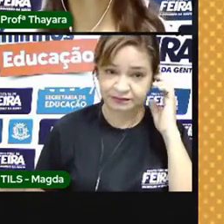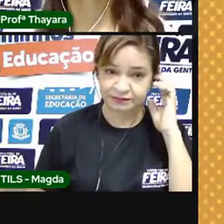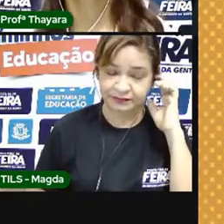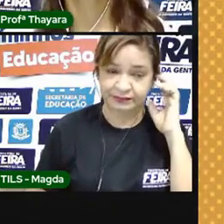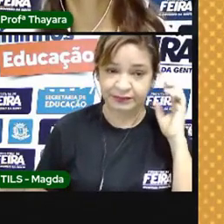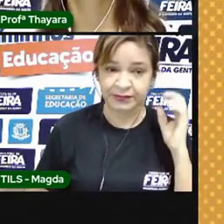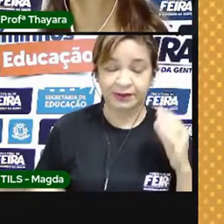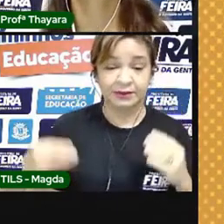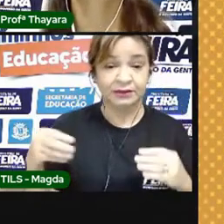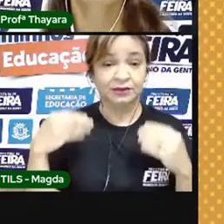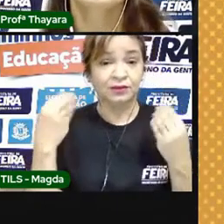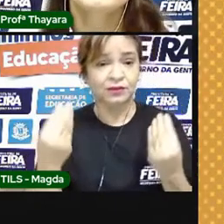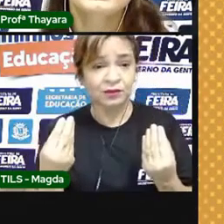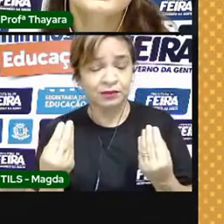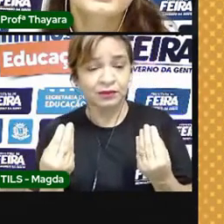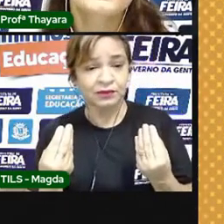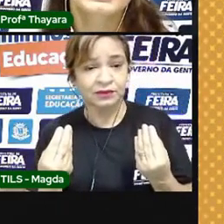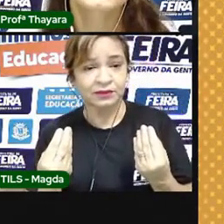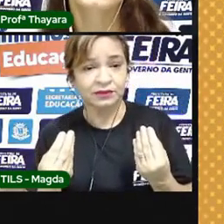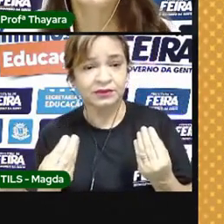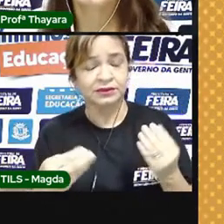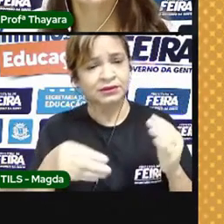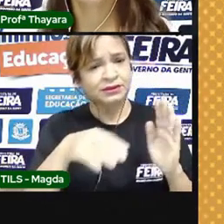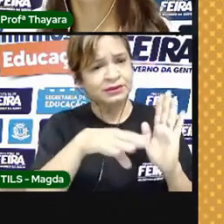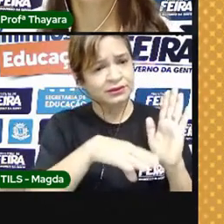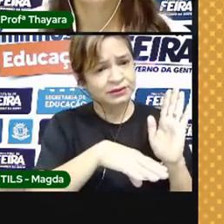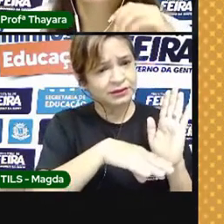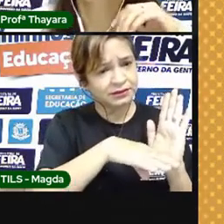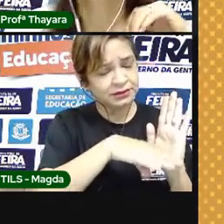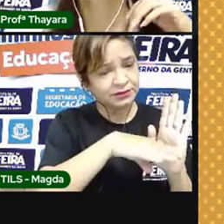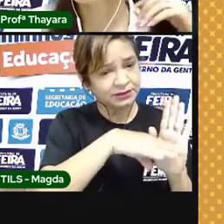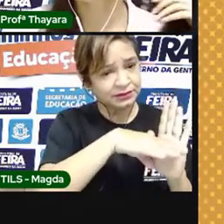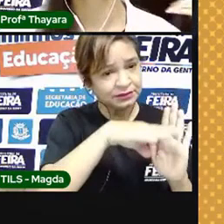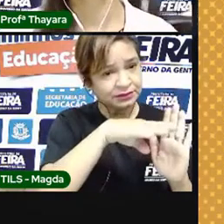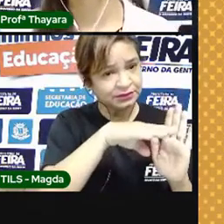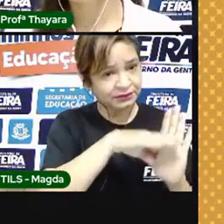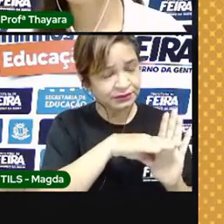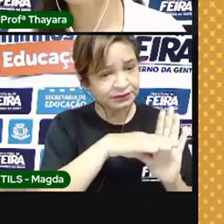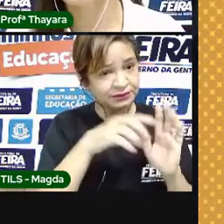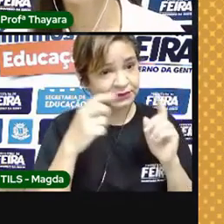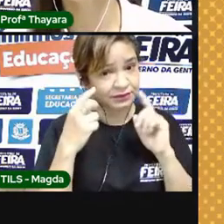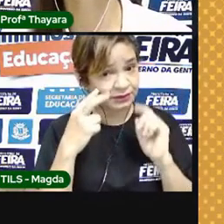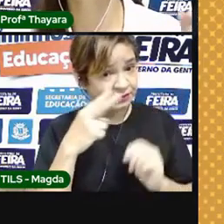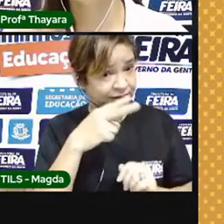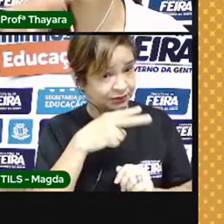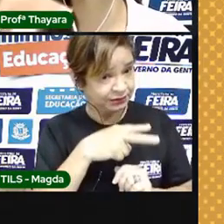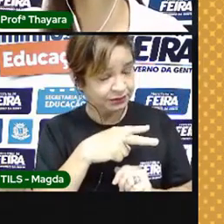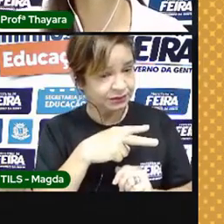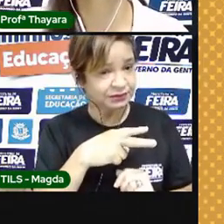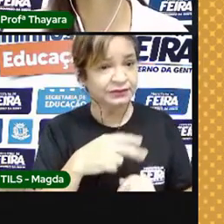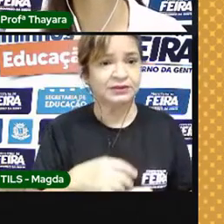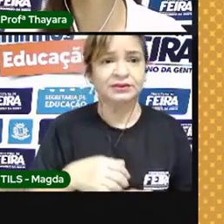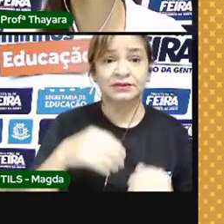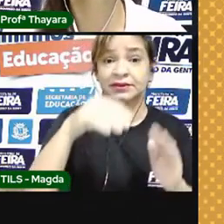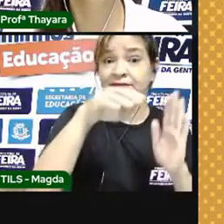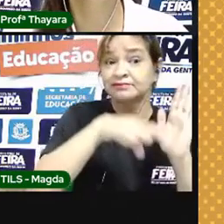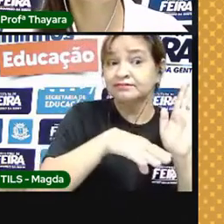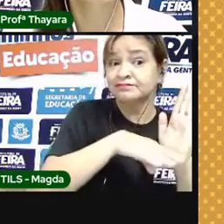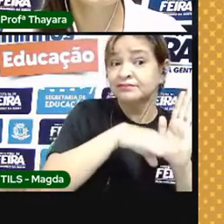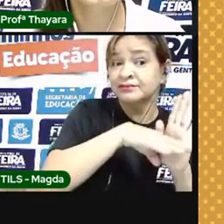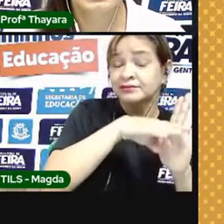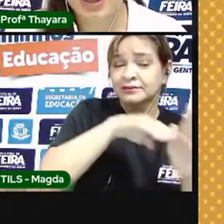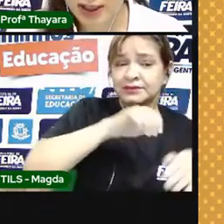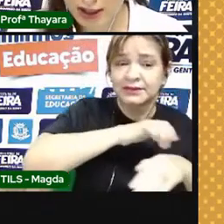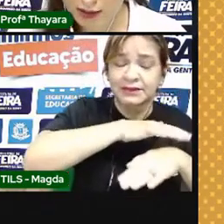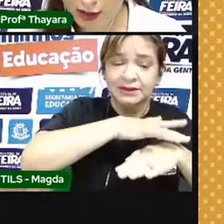Agora, a gente vai ver como é que essa atmosfera está dividida, porque vocês vão ver daqui a pouquinho que existem camadas que dividem